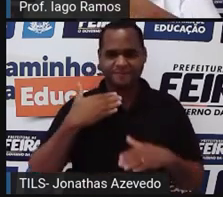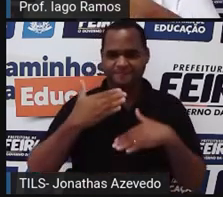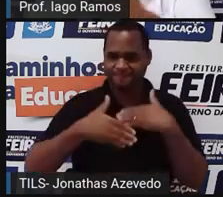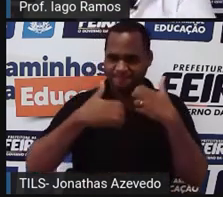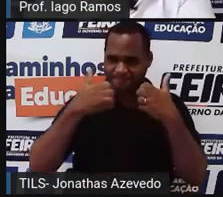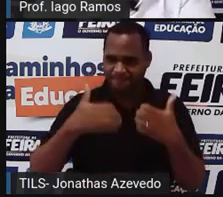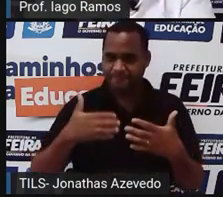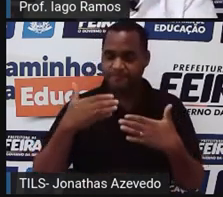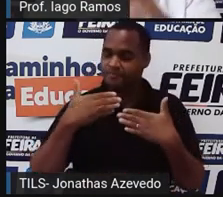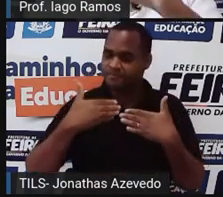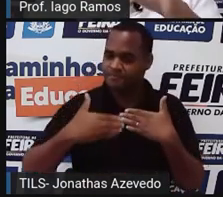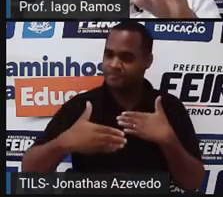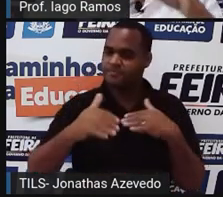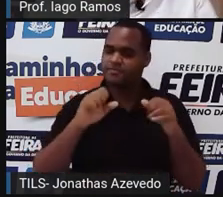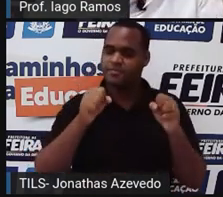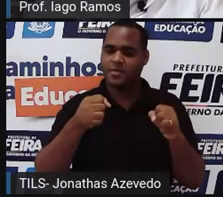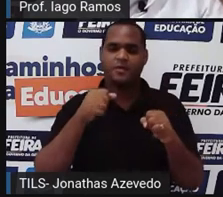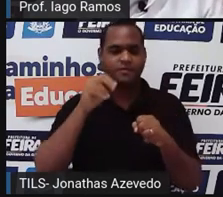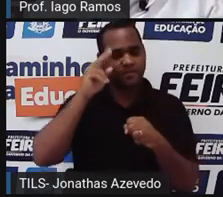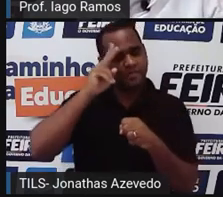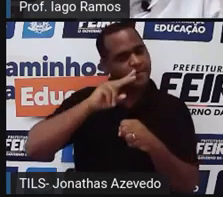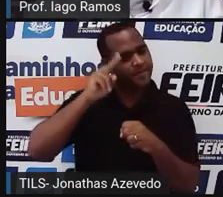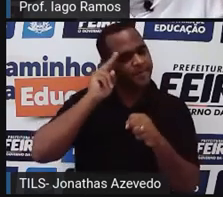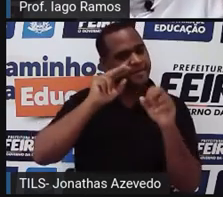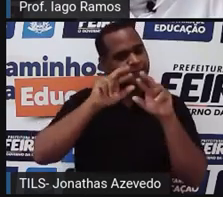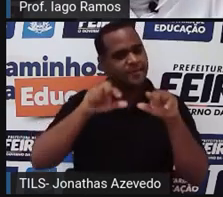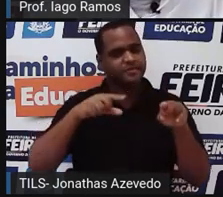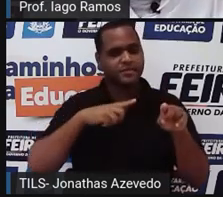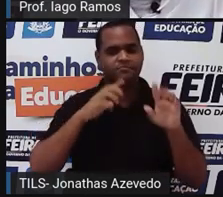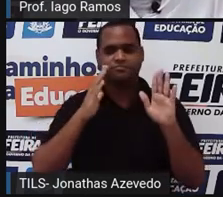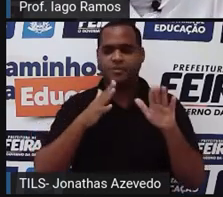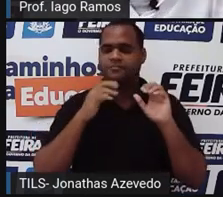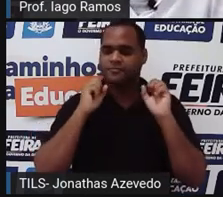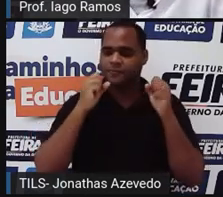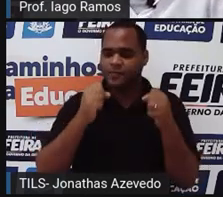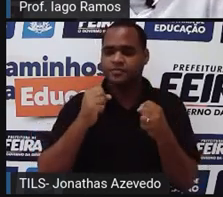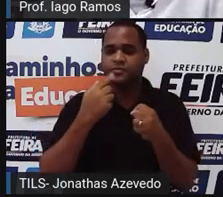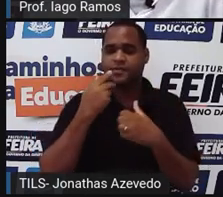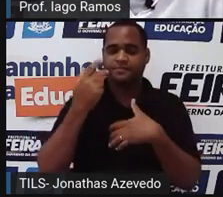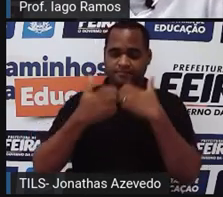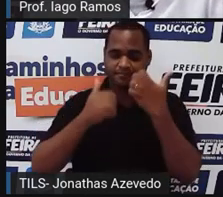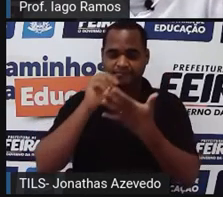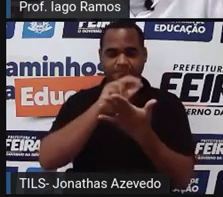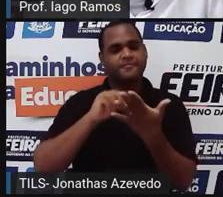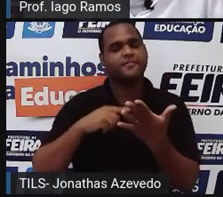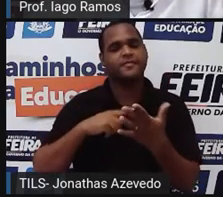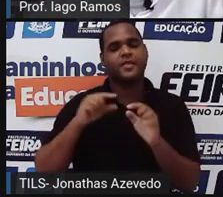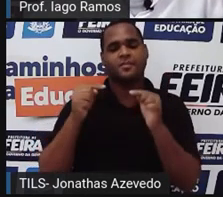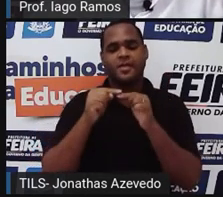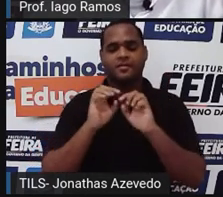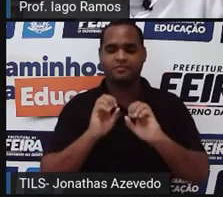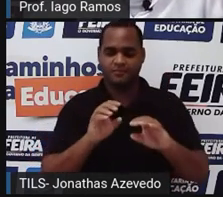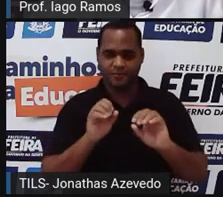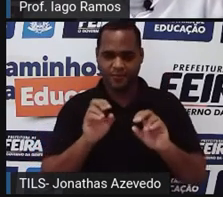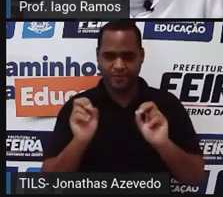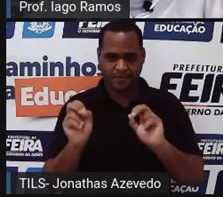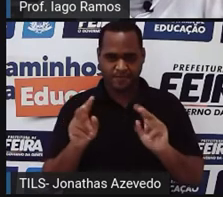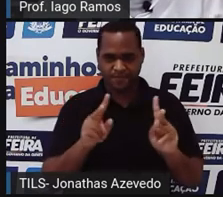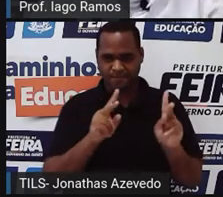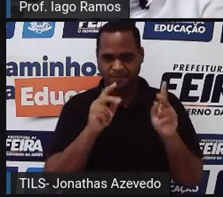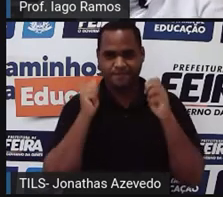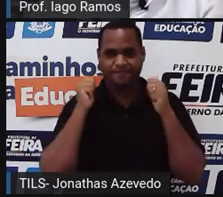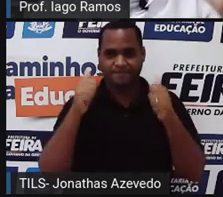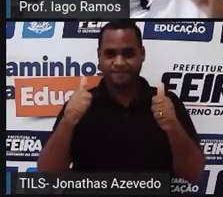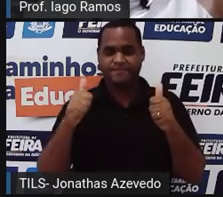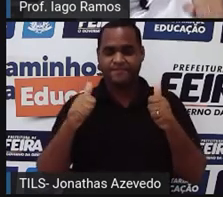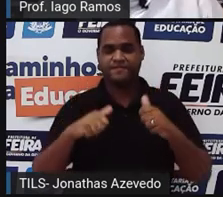do que vem a partir de agora, eu vou relembrando essas coisas que a gente já falou aqui na aula. Tá bom? Beleza?